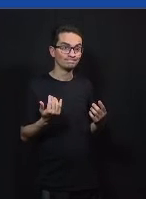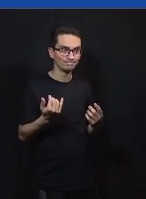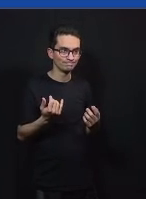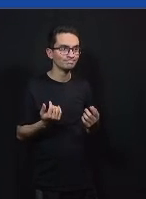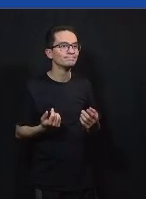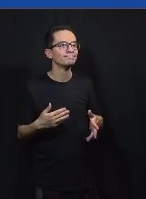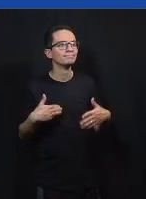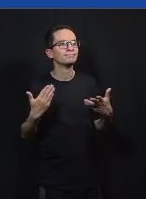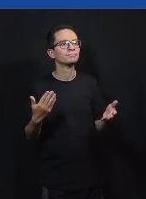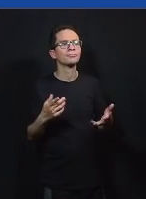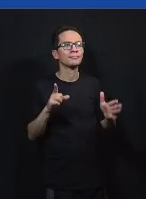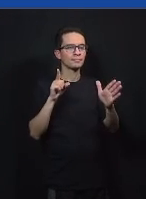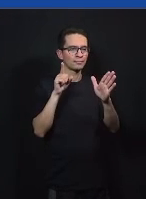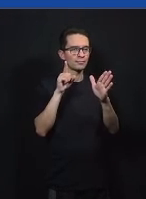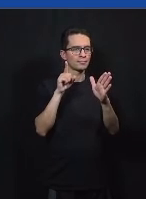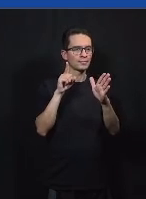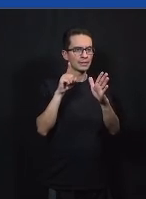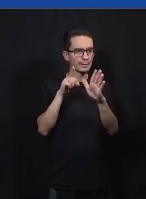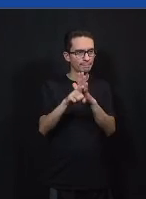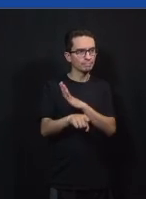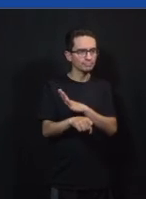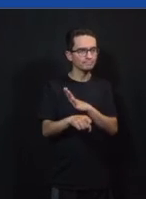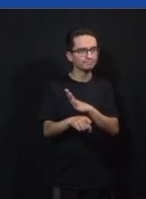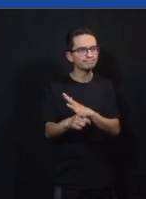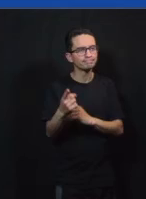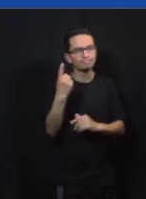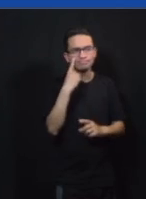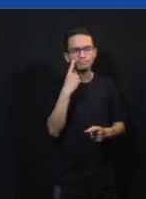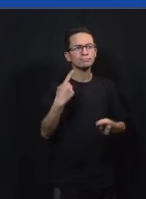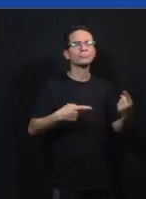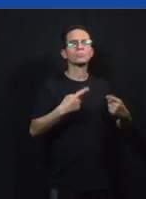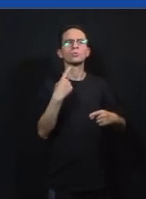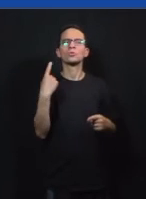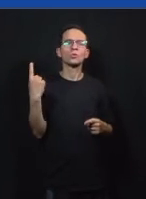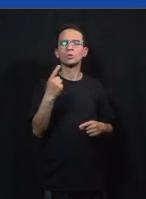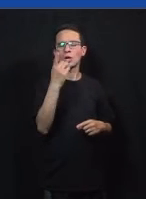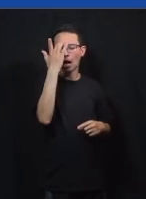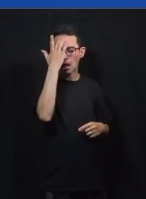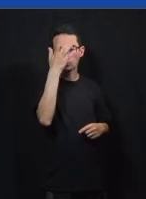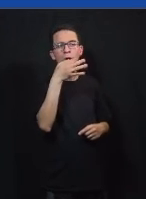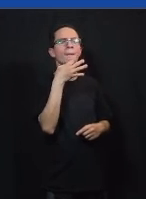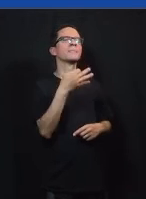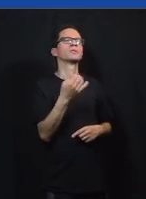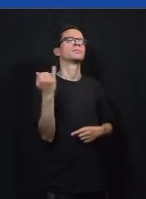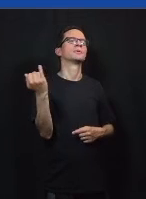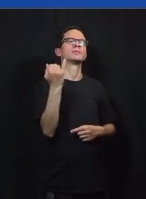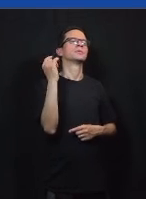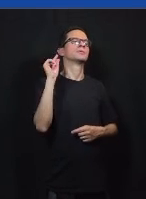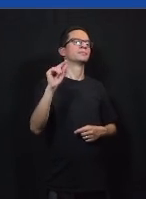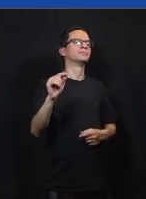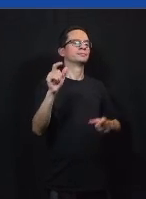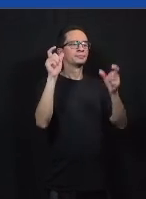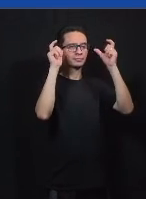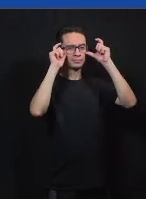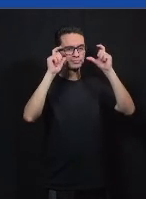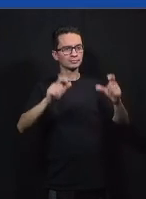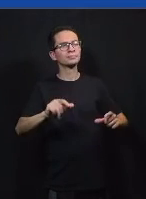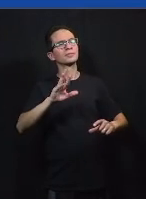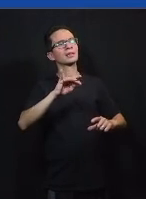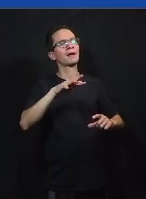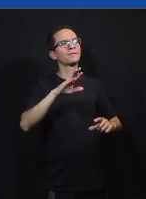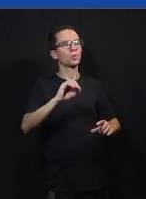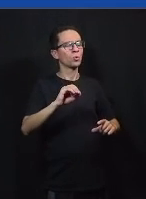por que a gente aposta em debate o que a gente acha que é importante e isso assim é a base do nosso trabalho como